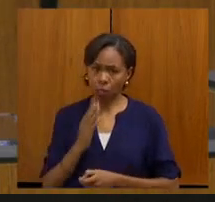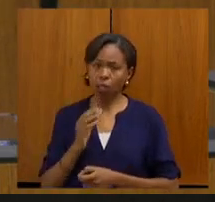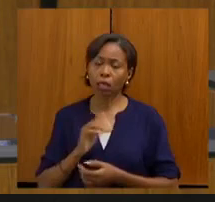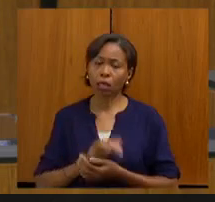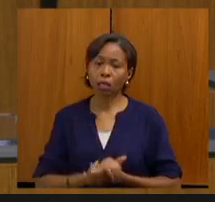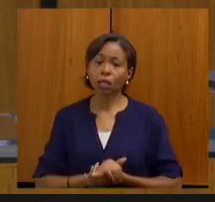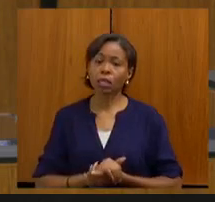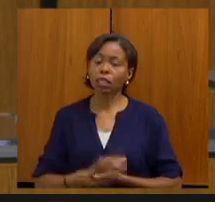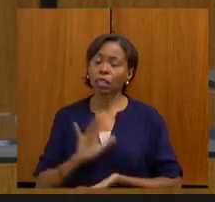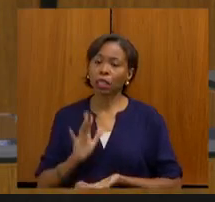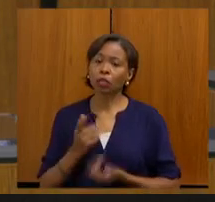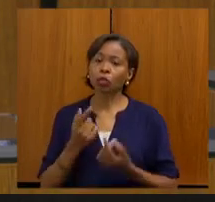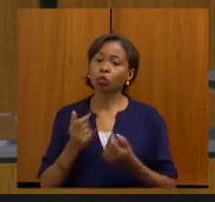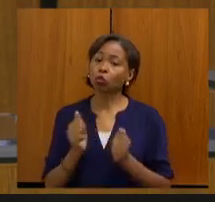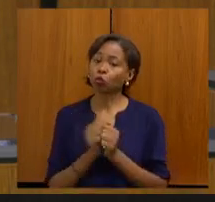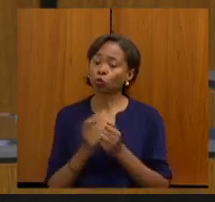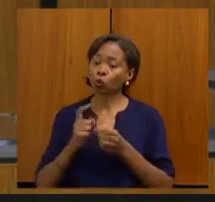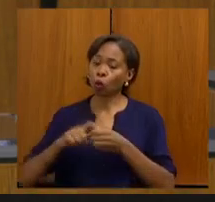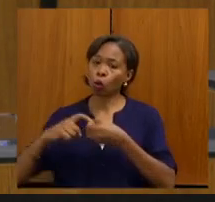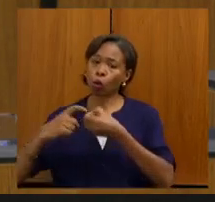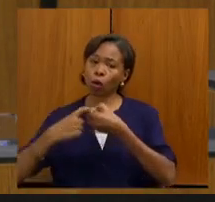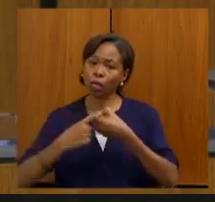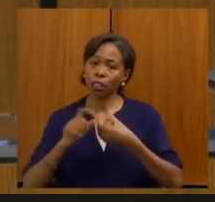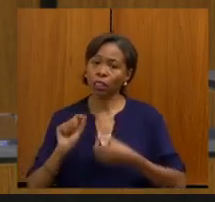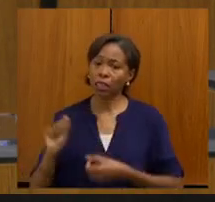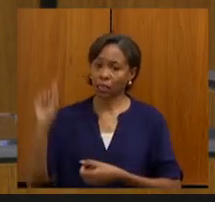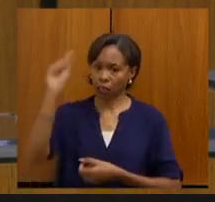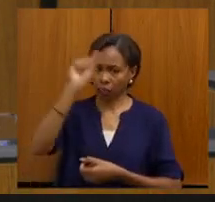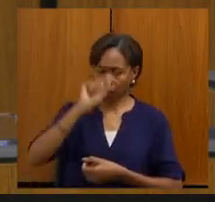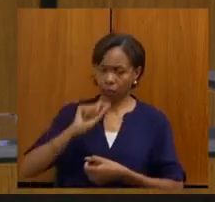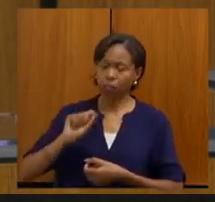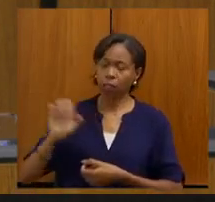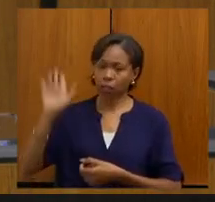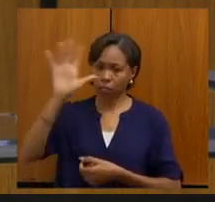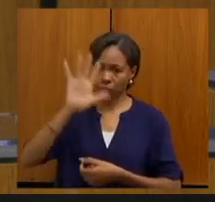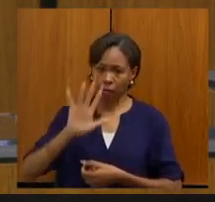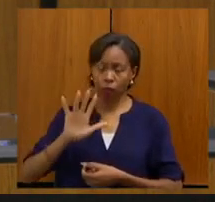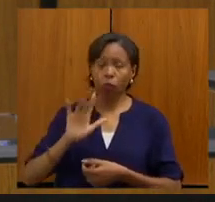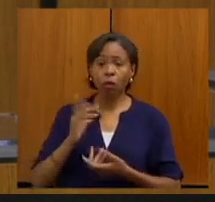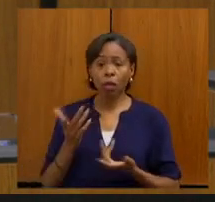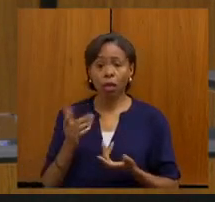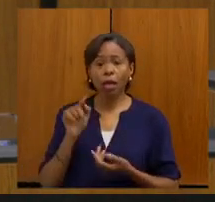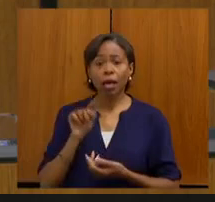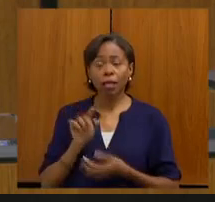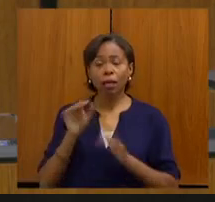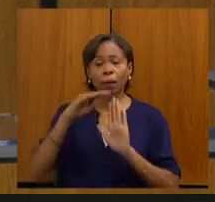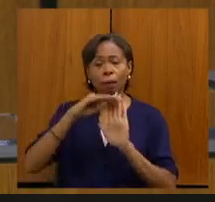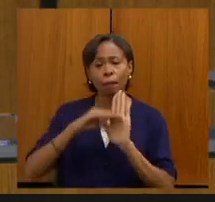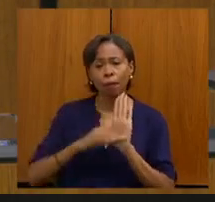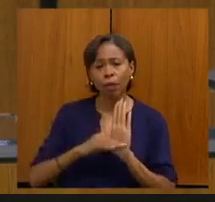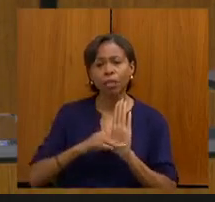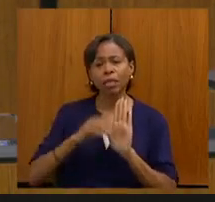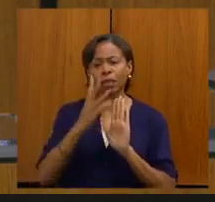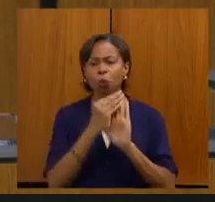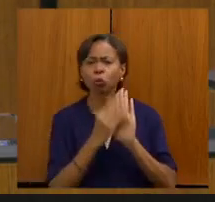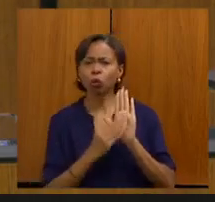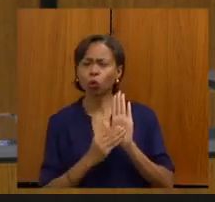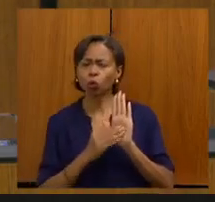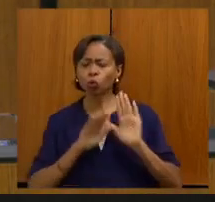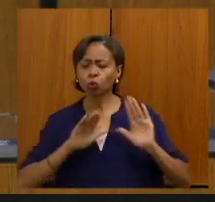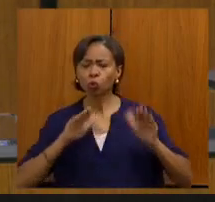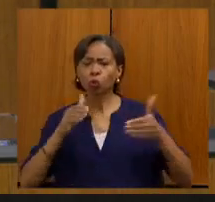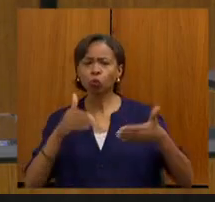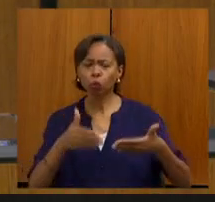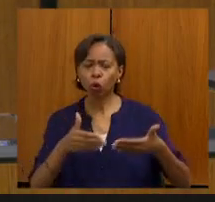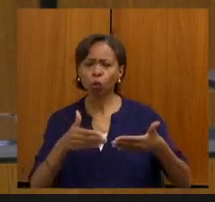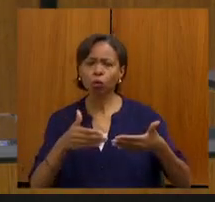de cada estado. E essa programação, ela cobre os conteúdos essenciais das especialidades médicas, é direcionada